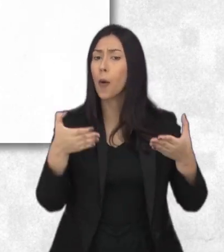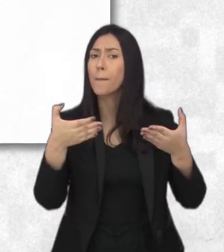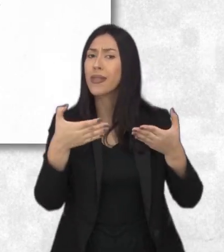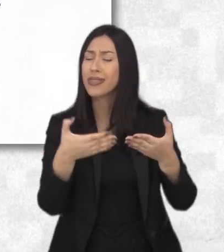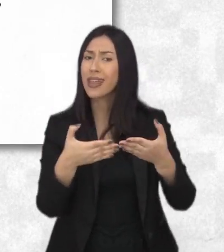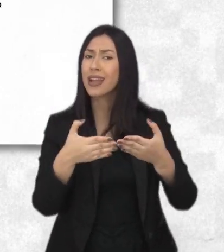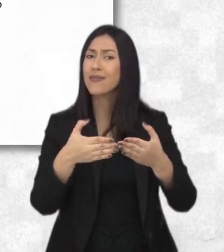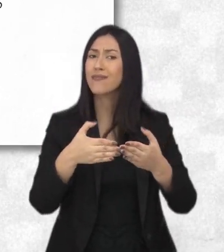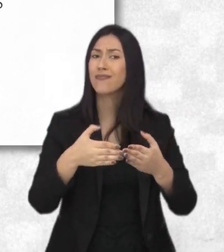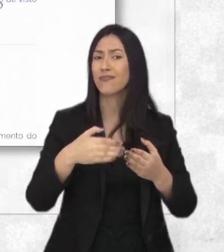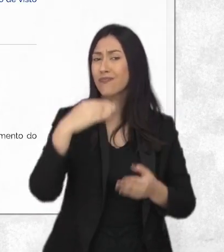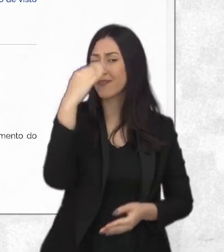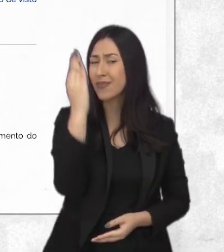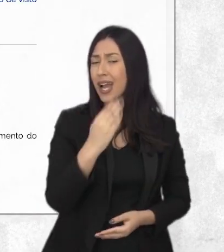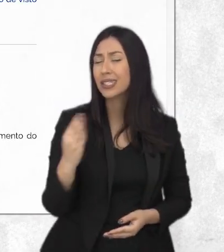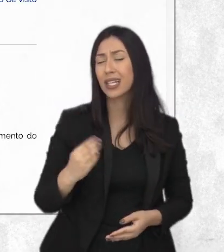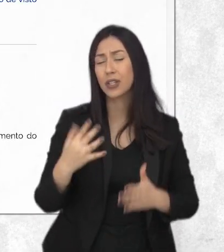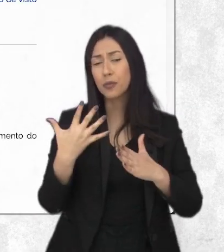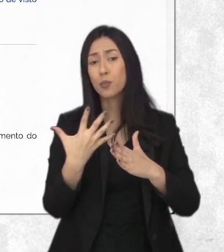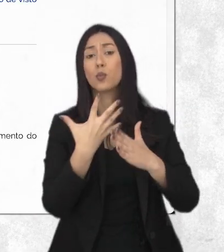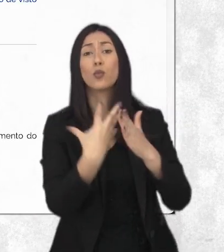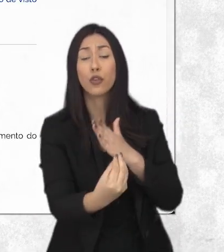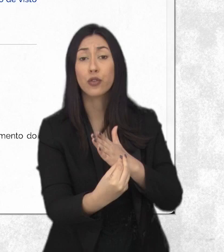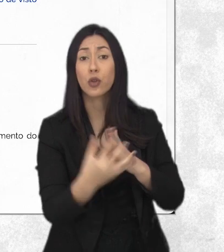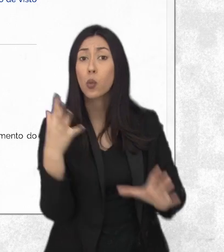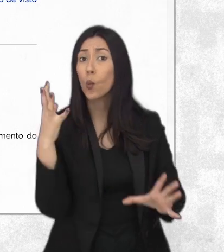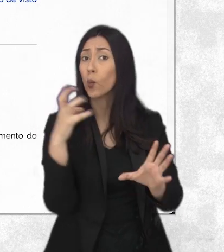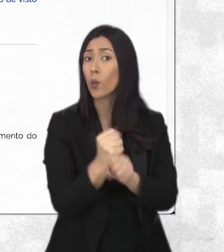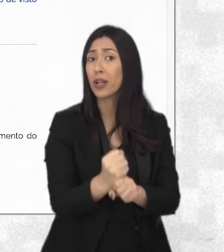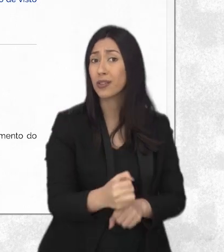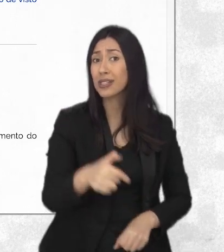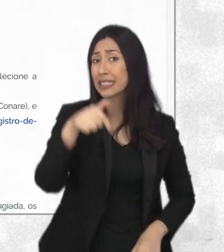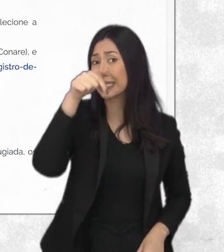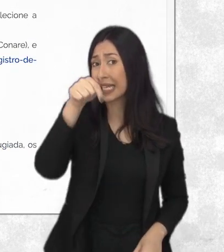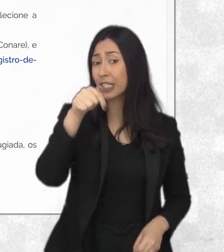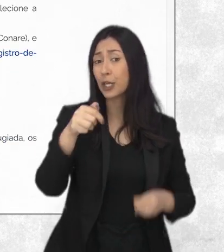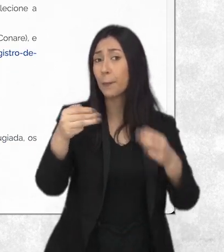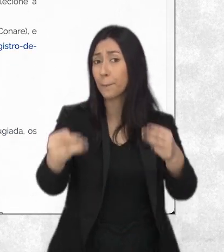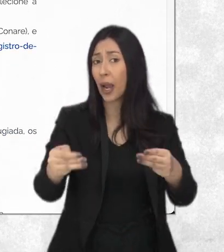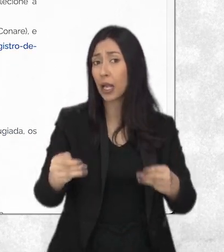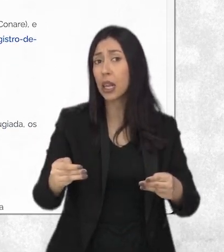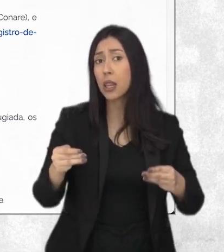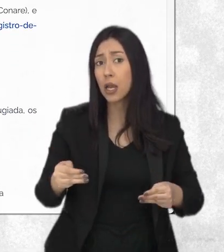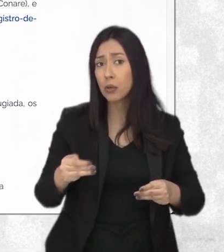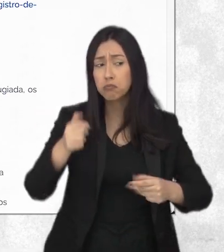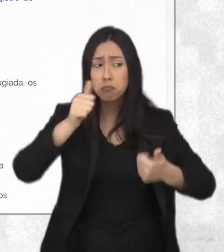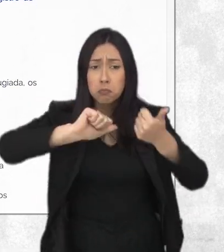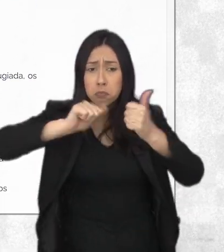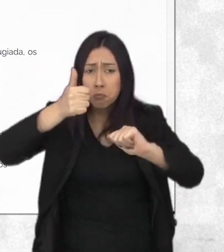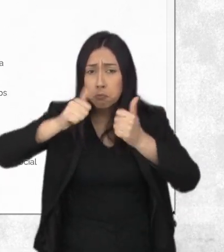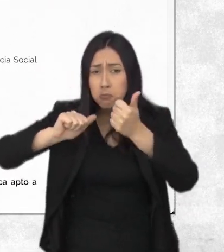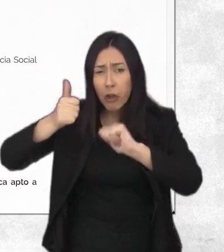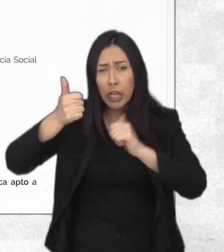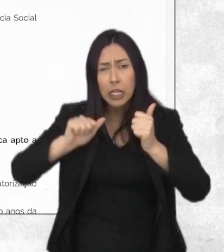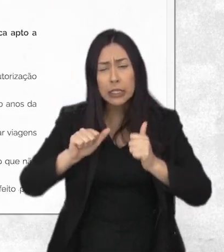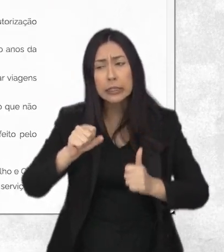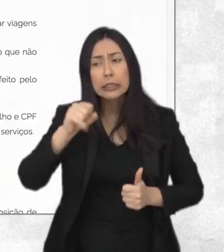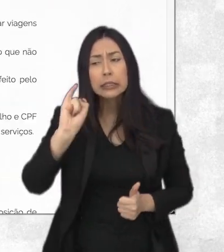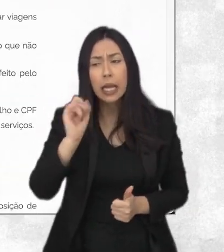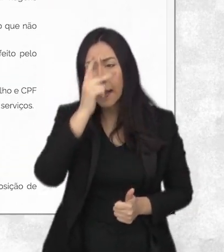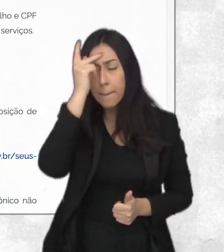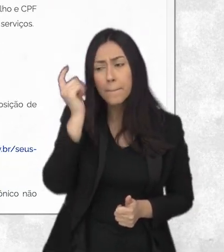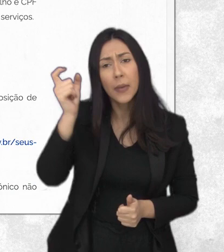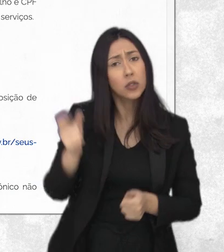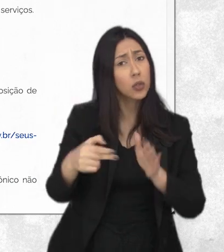para os Refugiados. Ele é composto por sete ministérios que analisam se os pedidos se enquadram nas